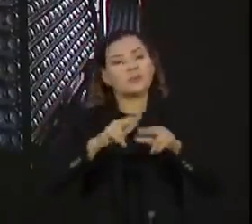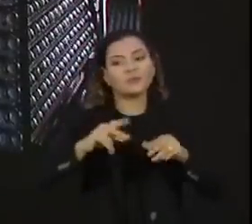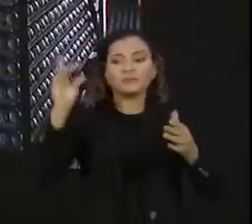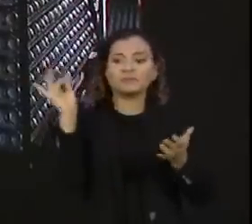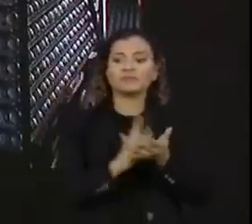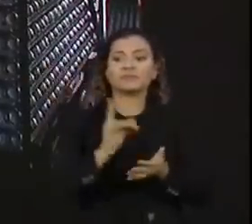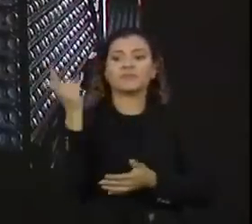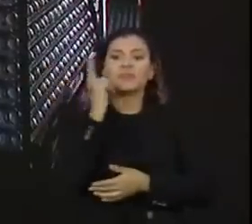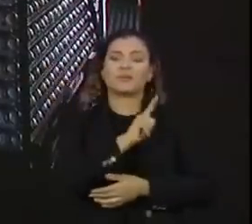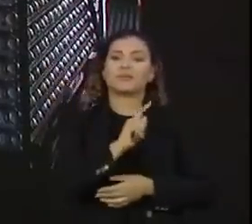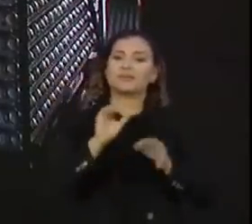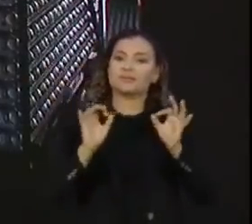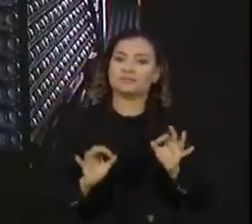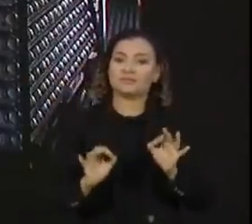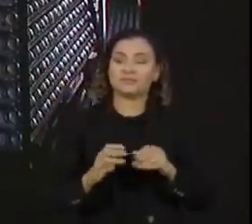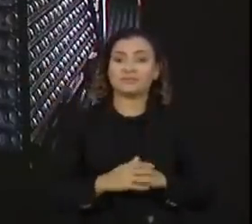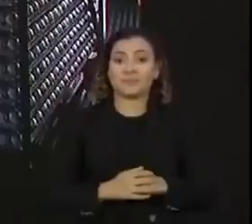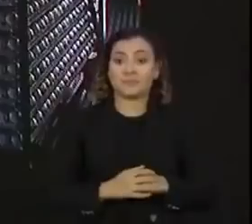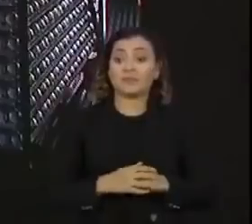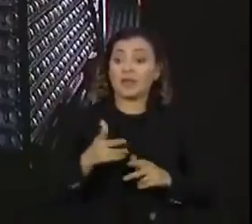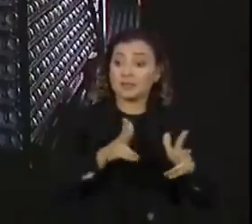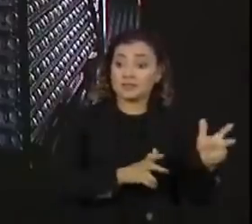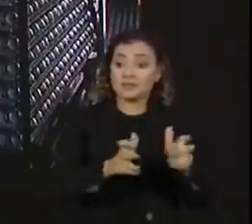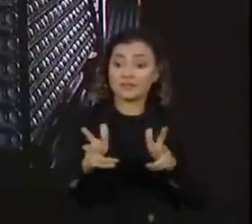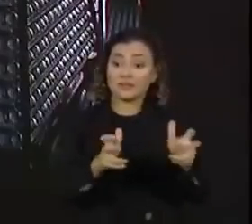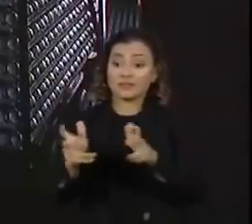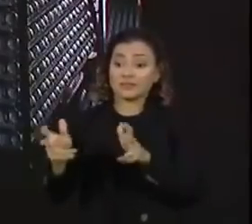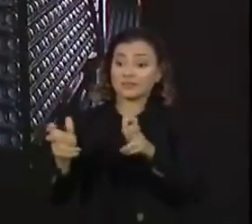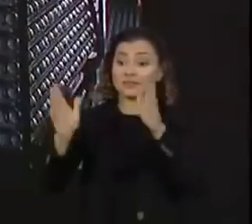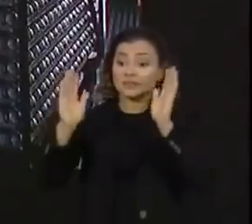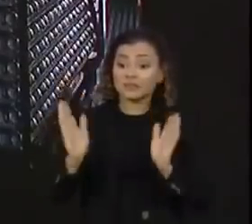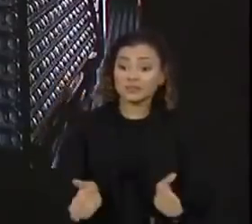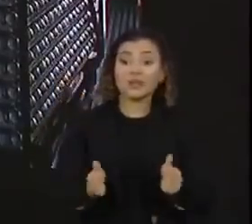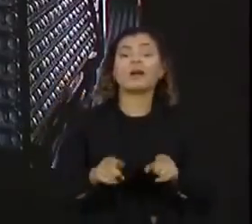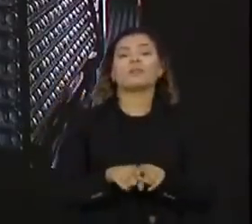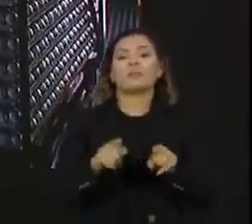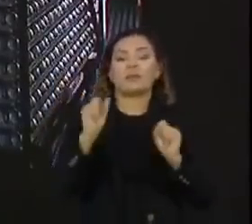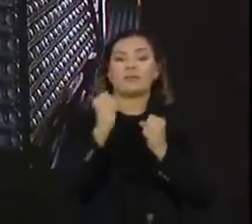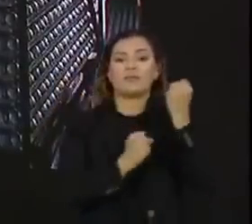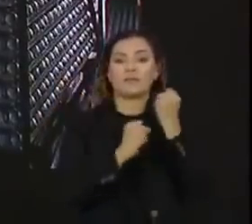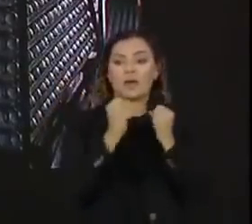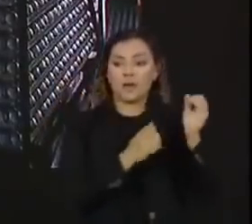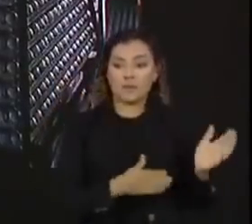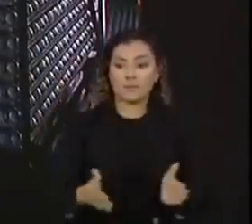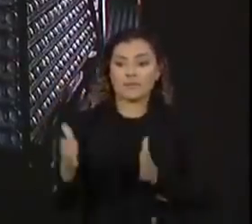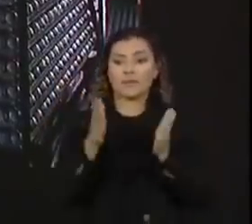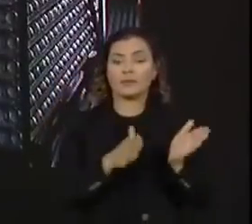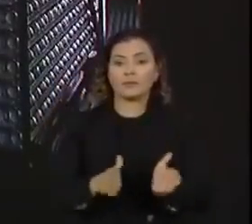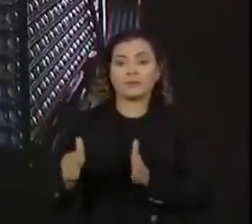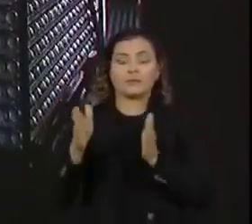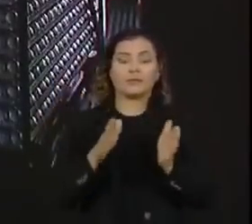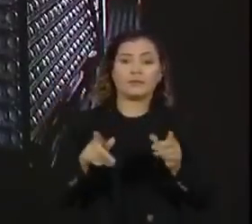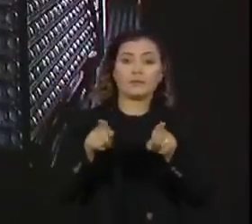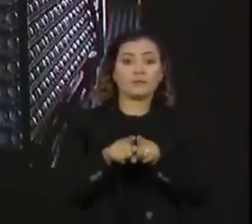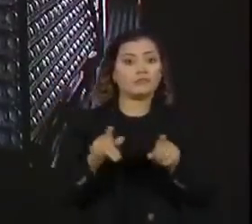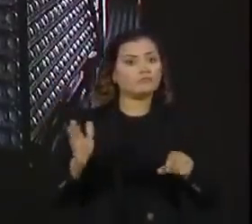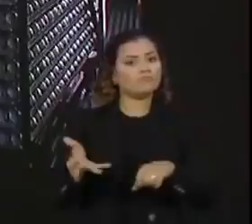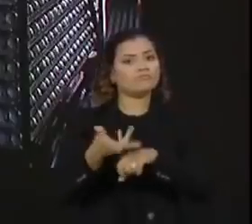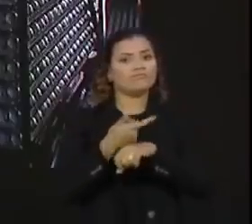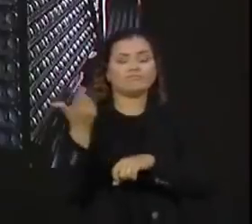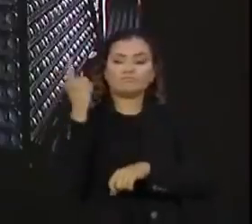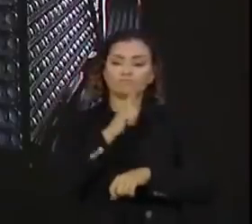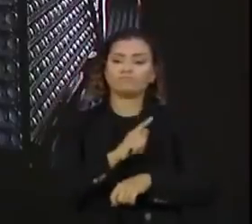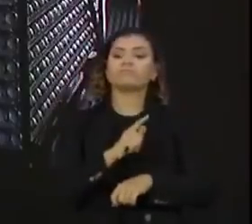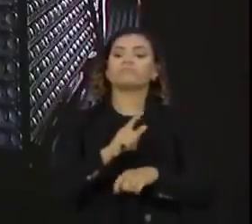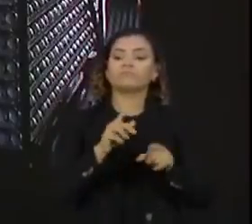pré-qualificados. Então, essa vacina já nasce em uma fábrica, já previamente pré-qualificada pela